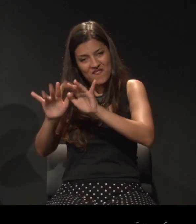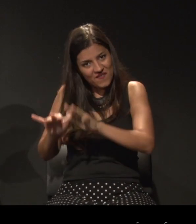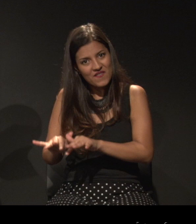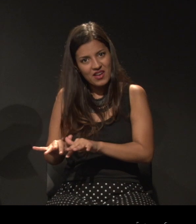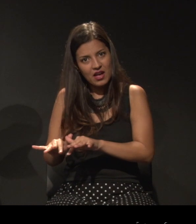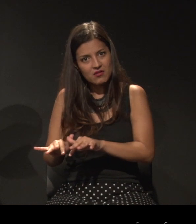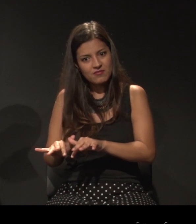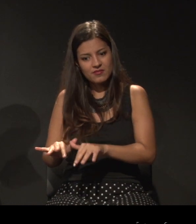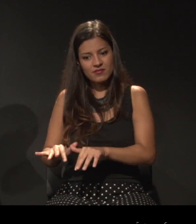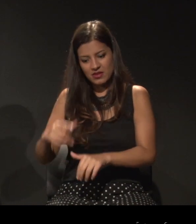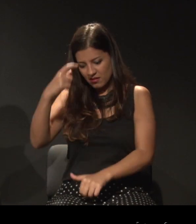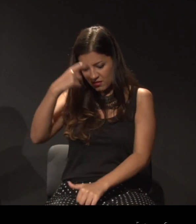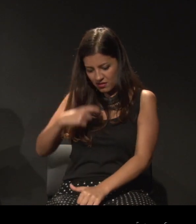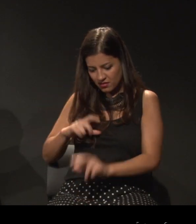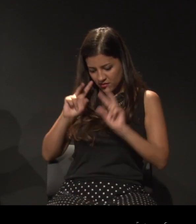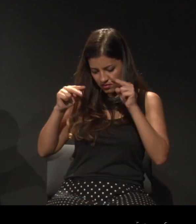si,